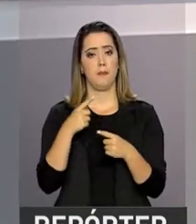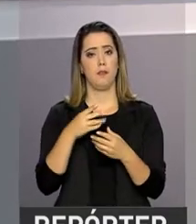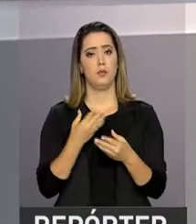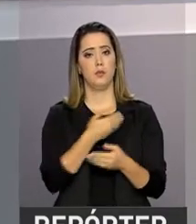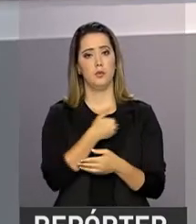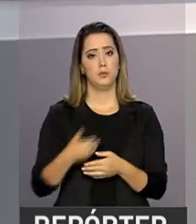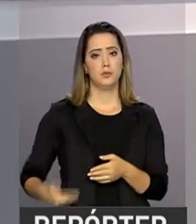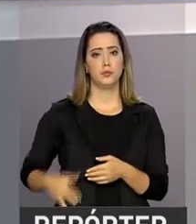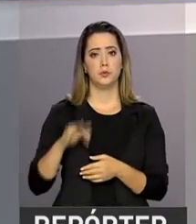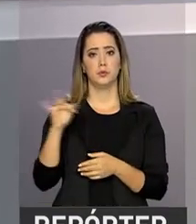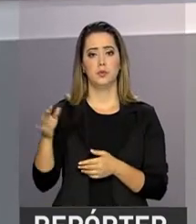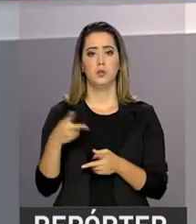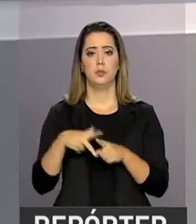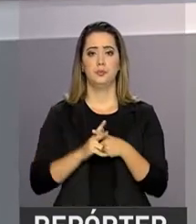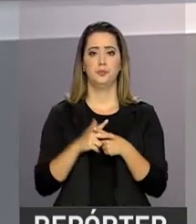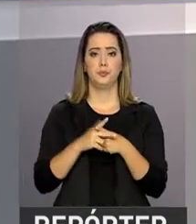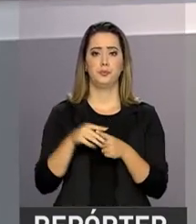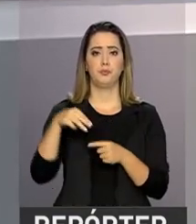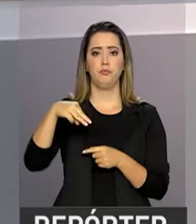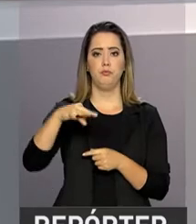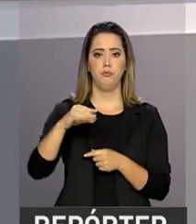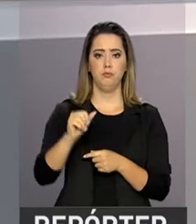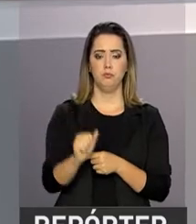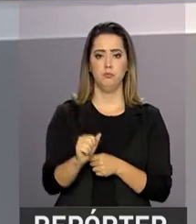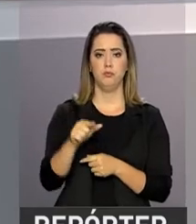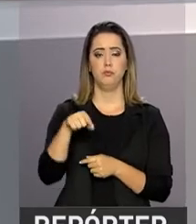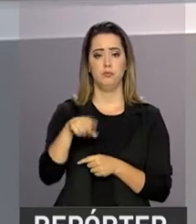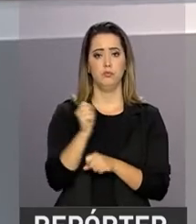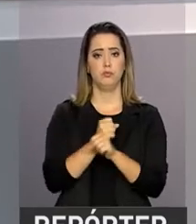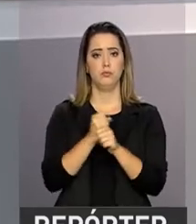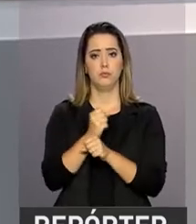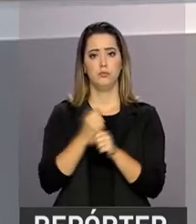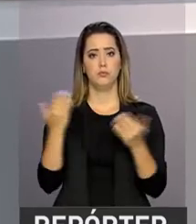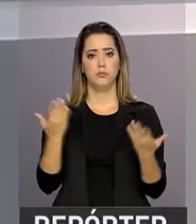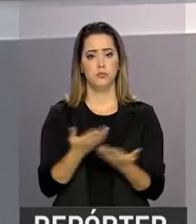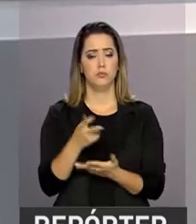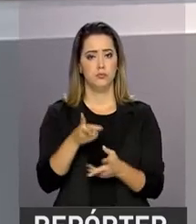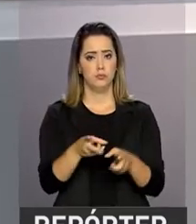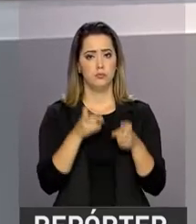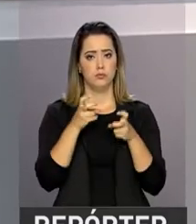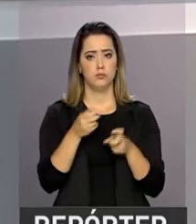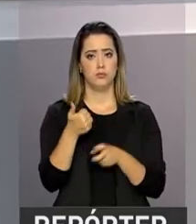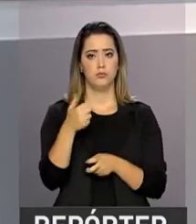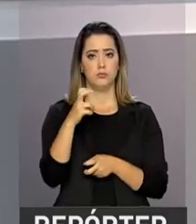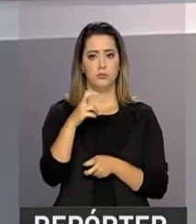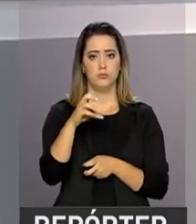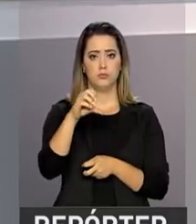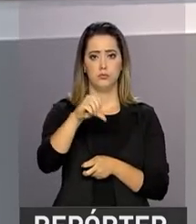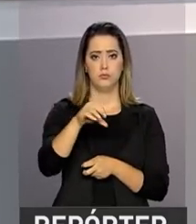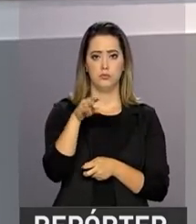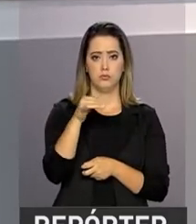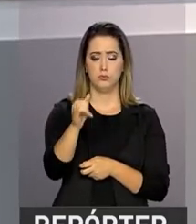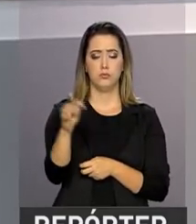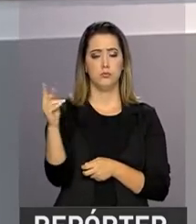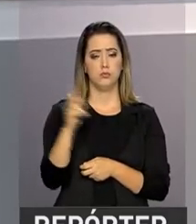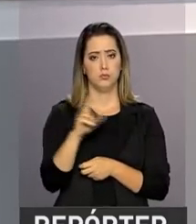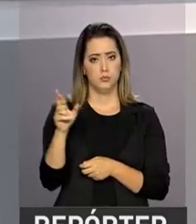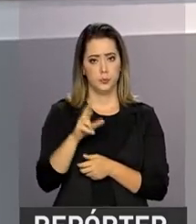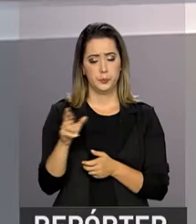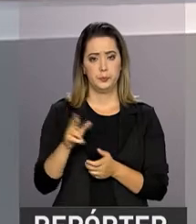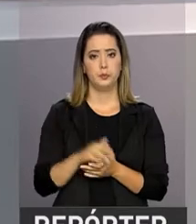levou o governo federal a revisar a meta fiscal de 2017, que agora prevê um déficit de 159